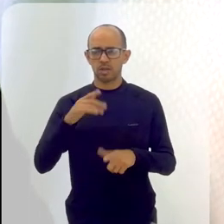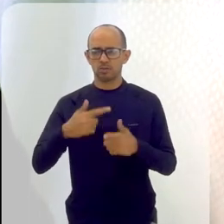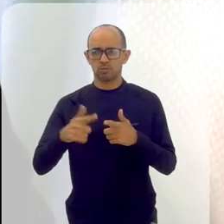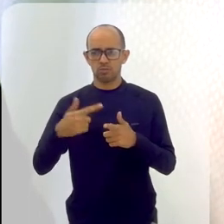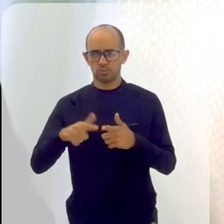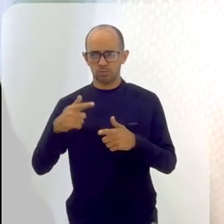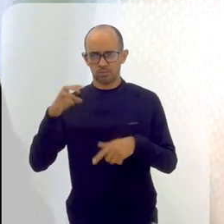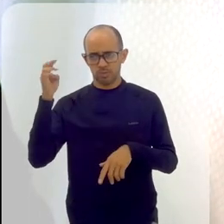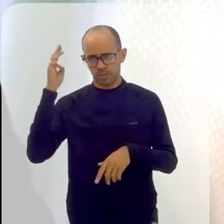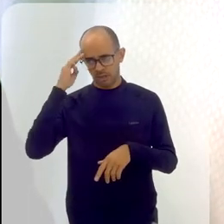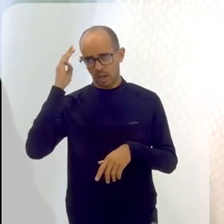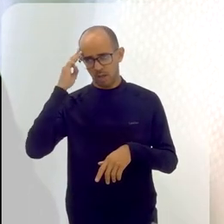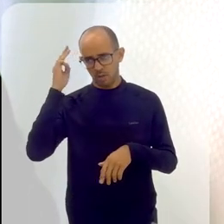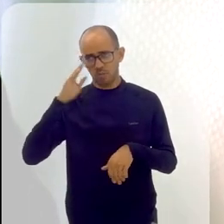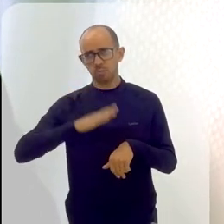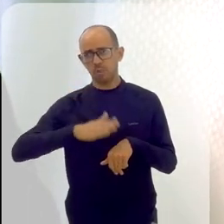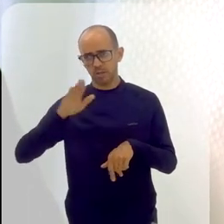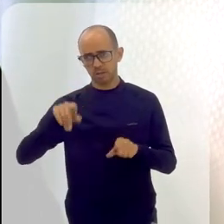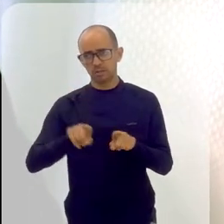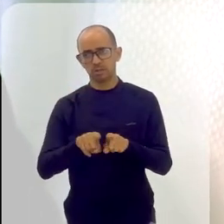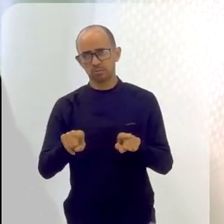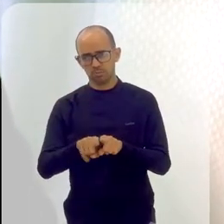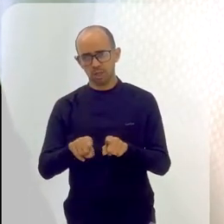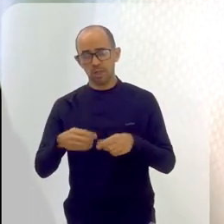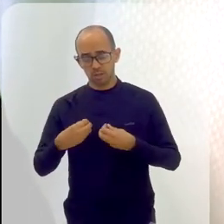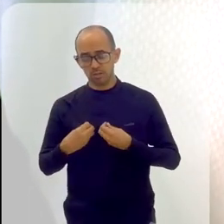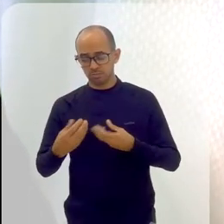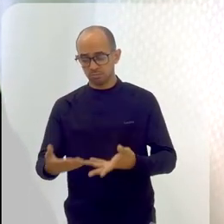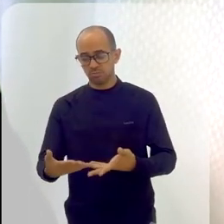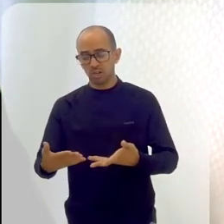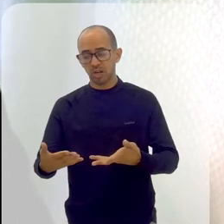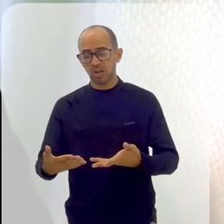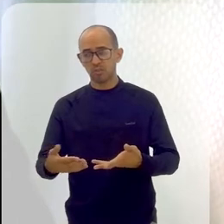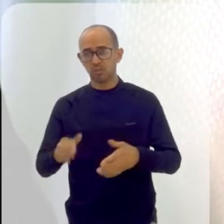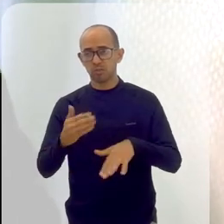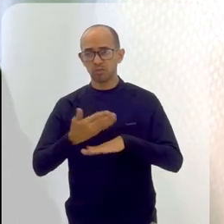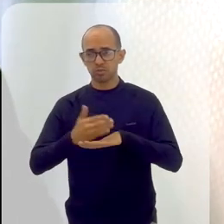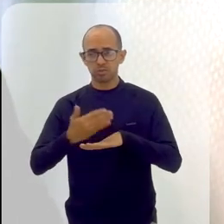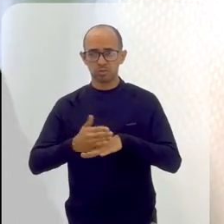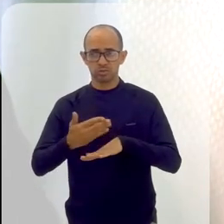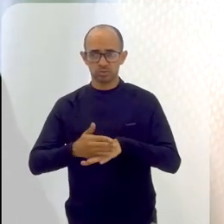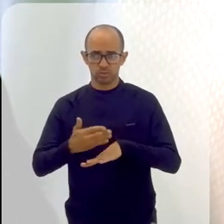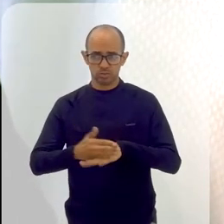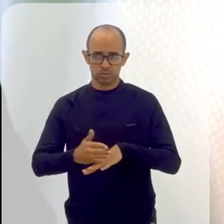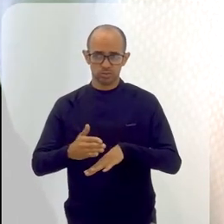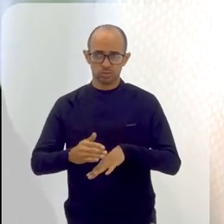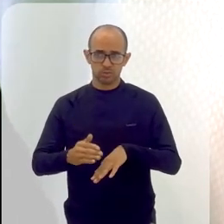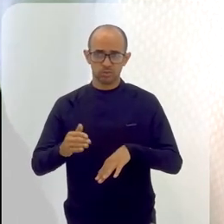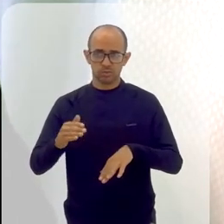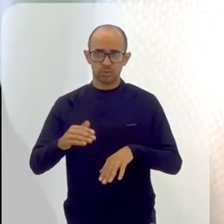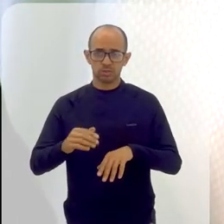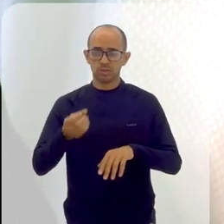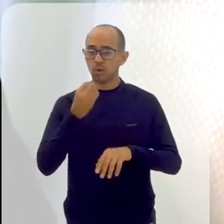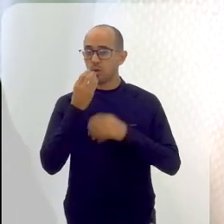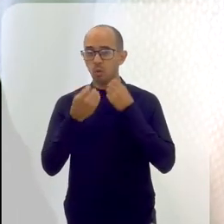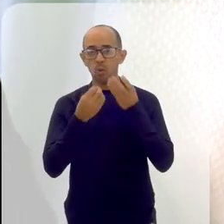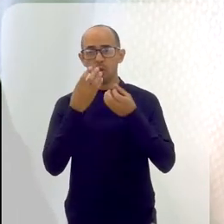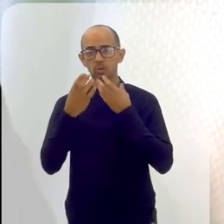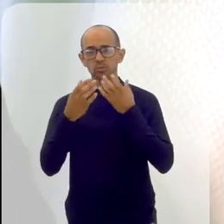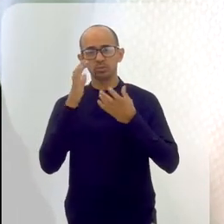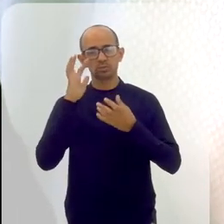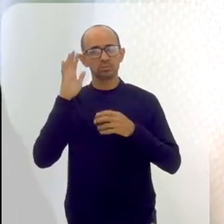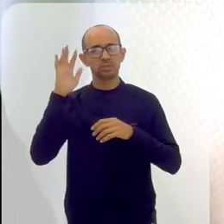usuário ou daquela usuária, mais essa pessoa se entregava aos exercícios quando a gente usava do campo imaginário.